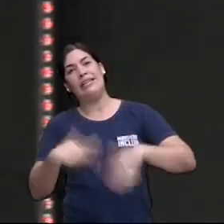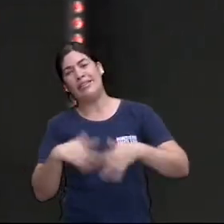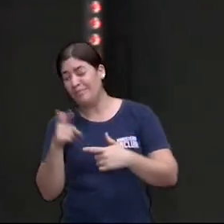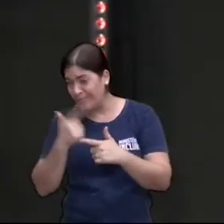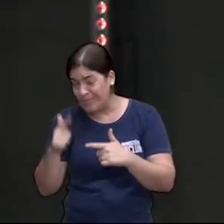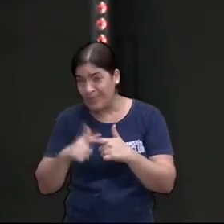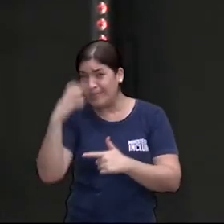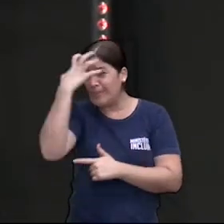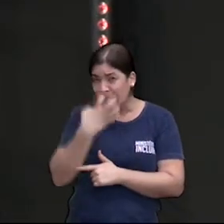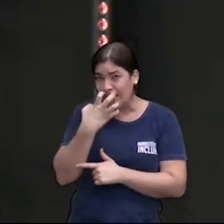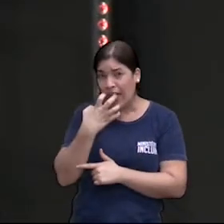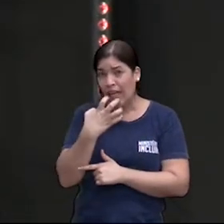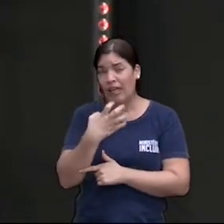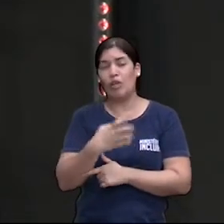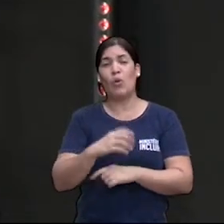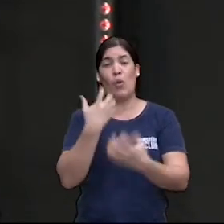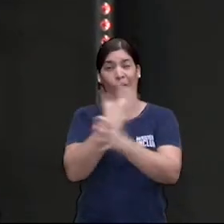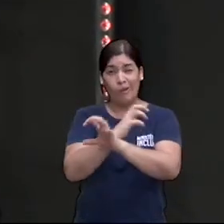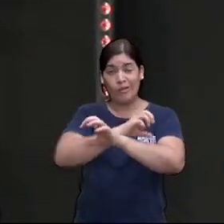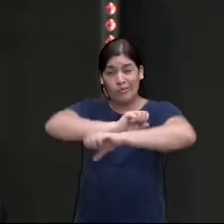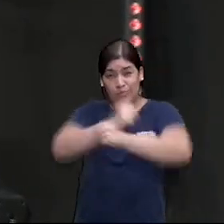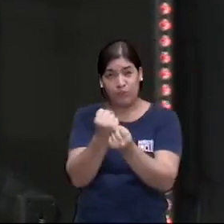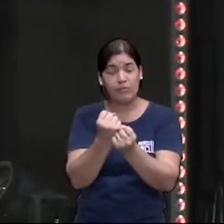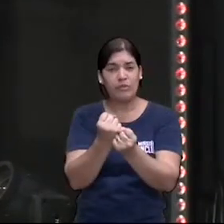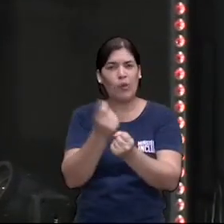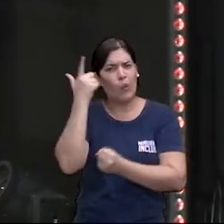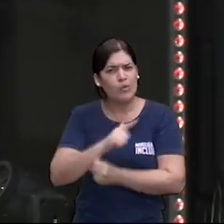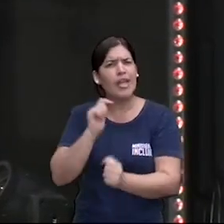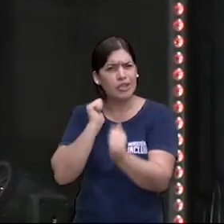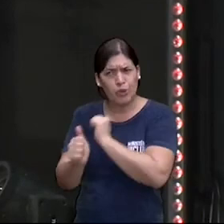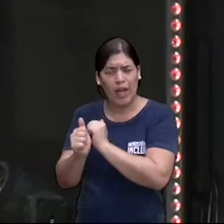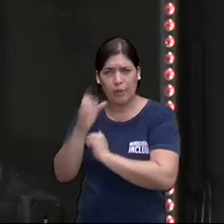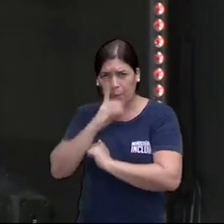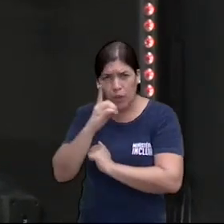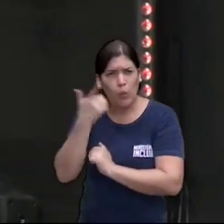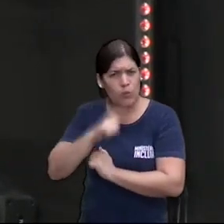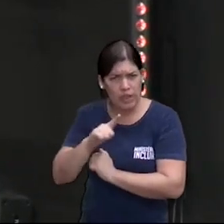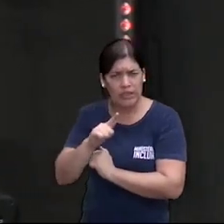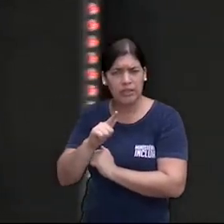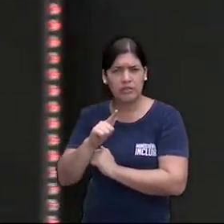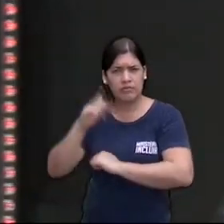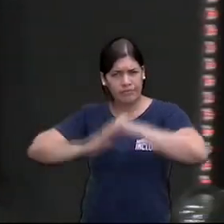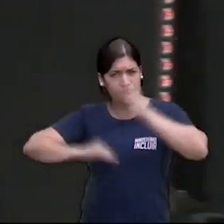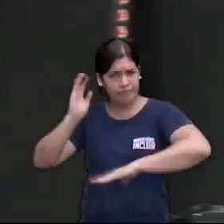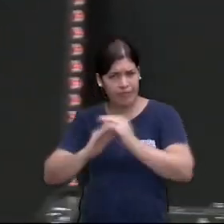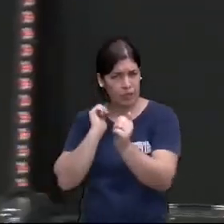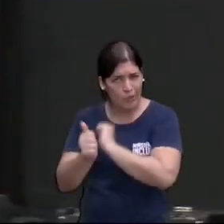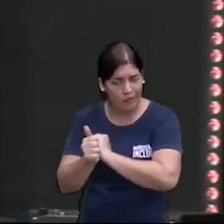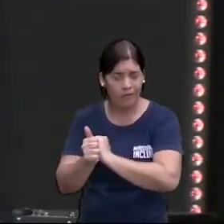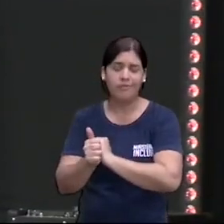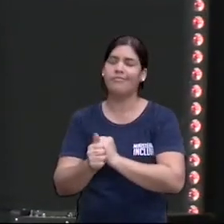ele tem a quebra de um osso. Ele vai jogar? Não vai. Não vai porque uma